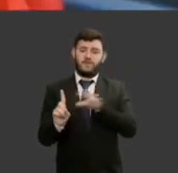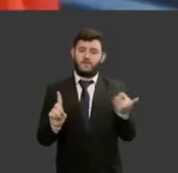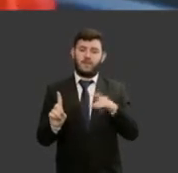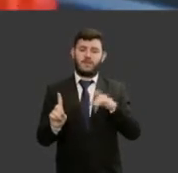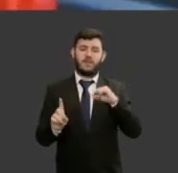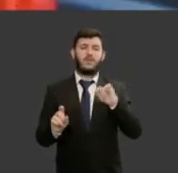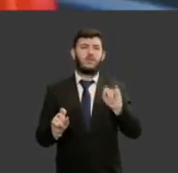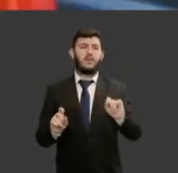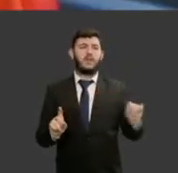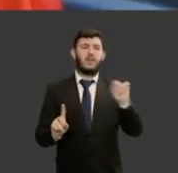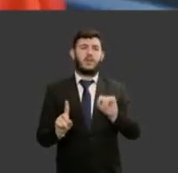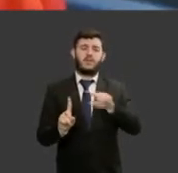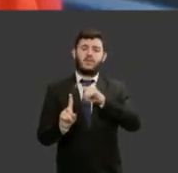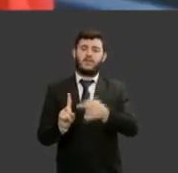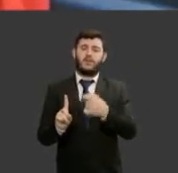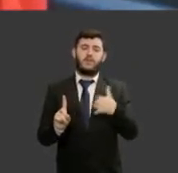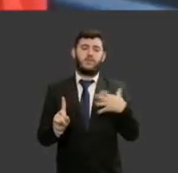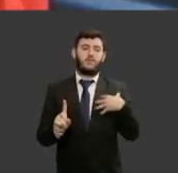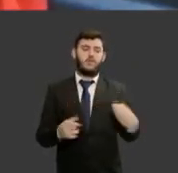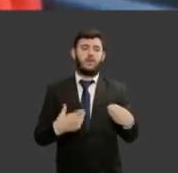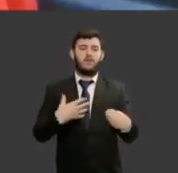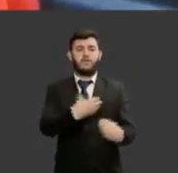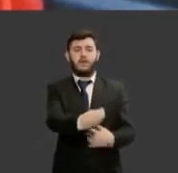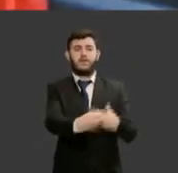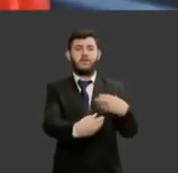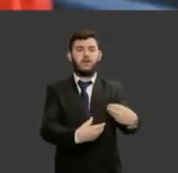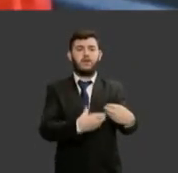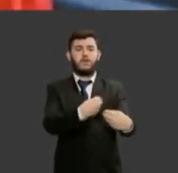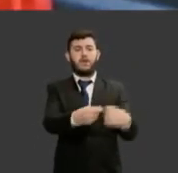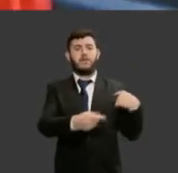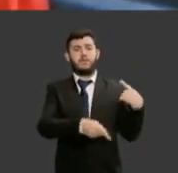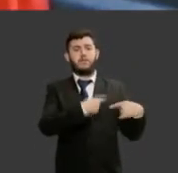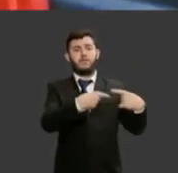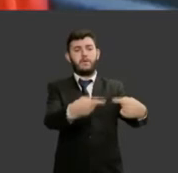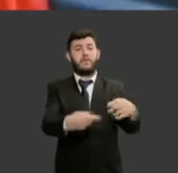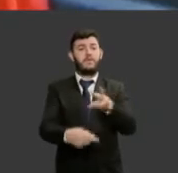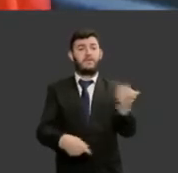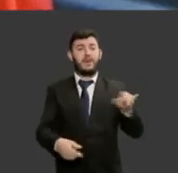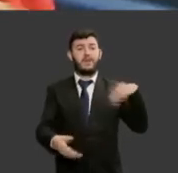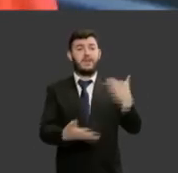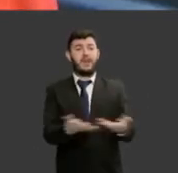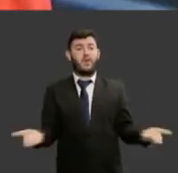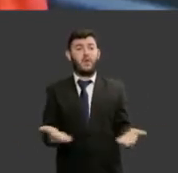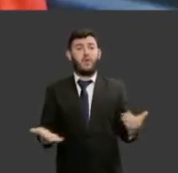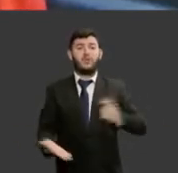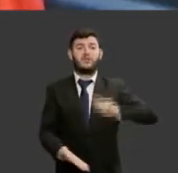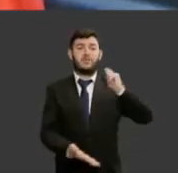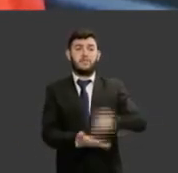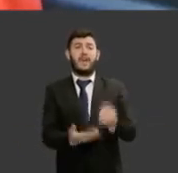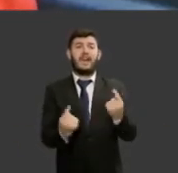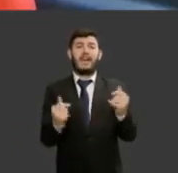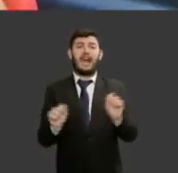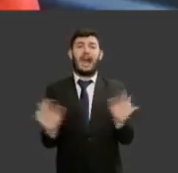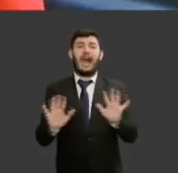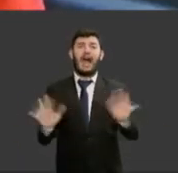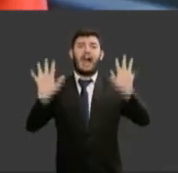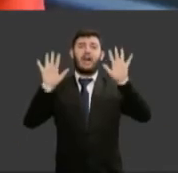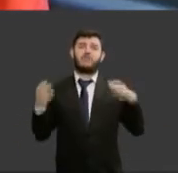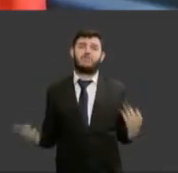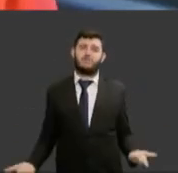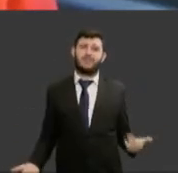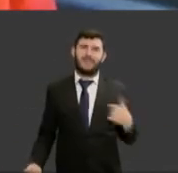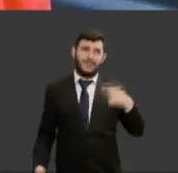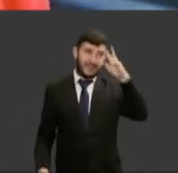as nossas gerações ainda assim ela paga um preço alto por isso ainda me lembro que quando eu